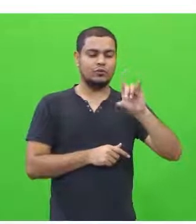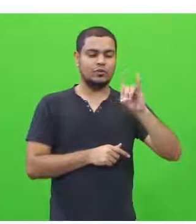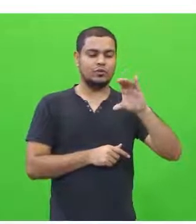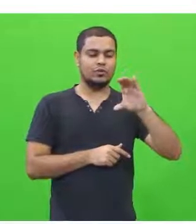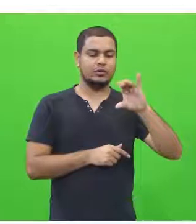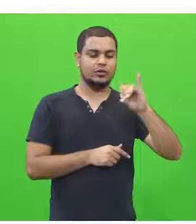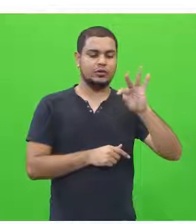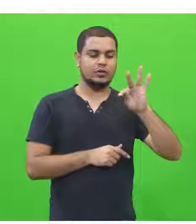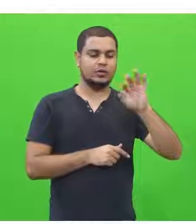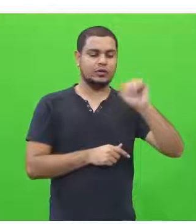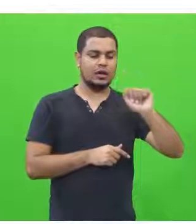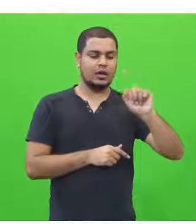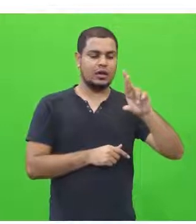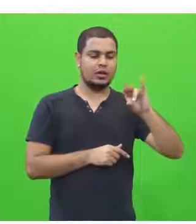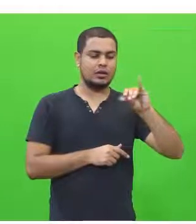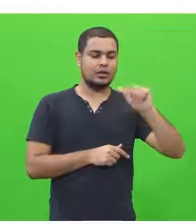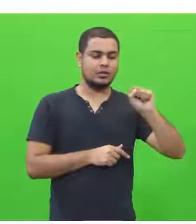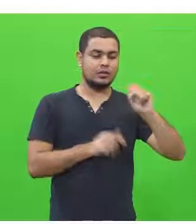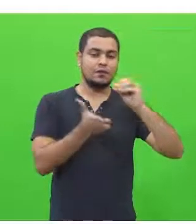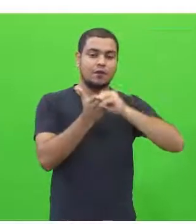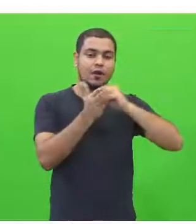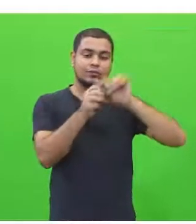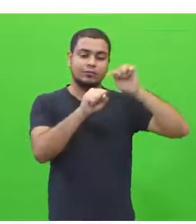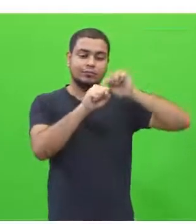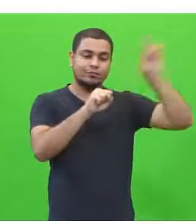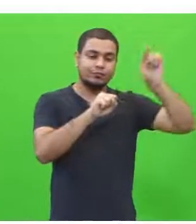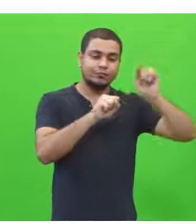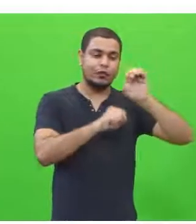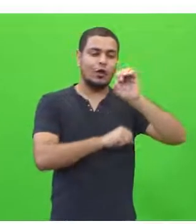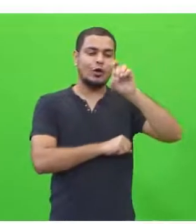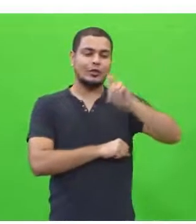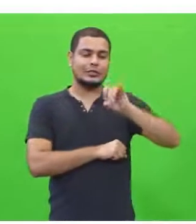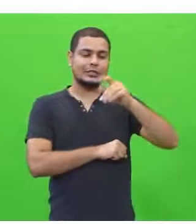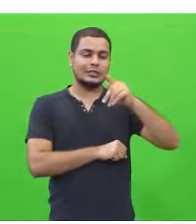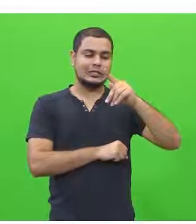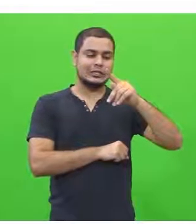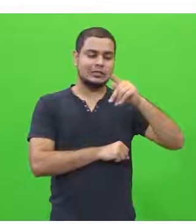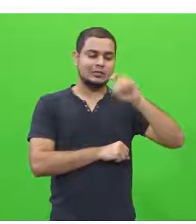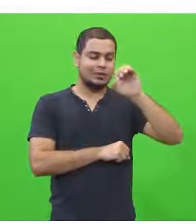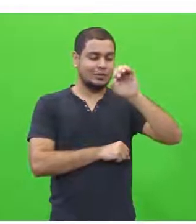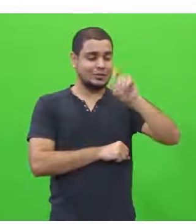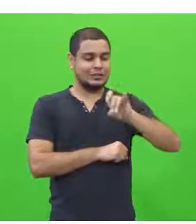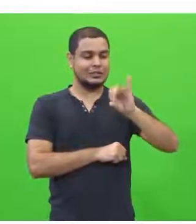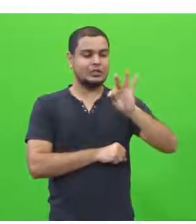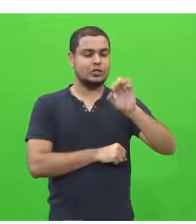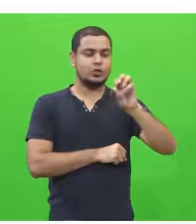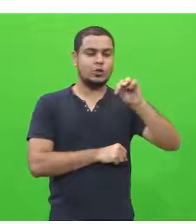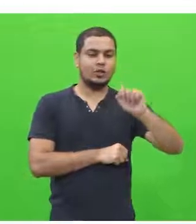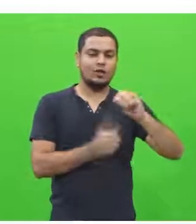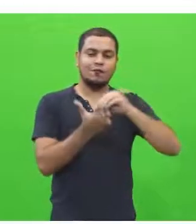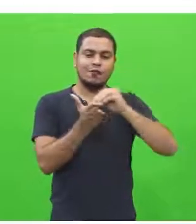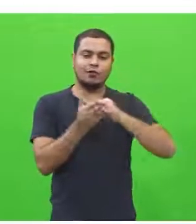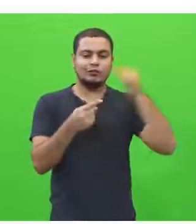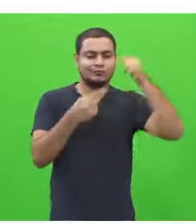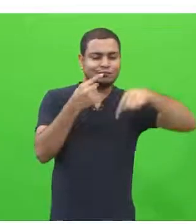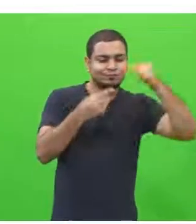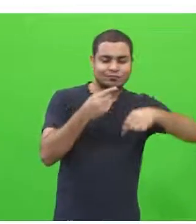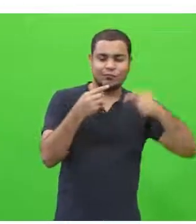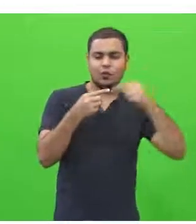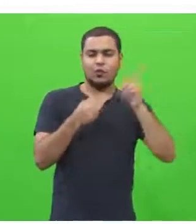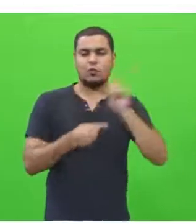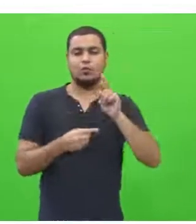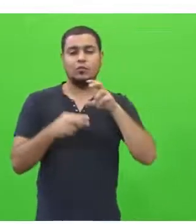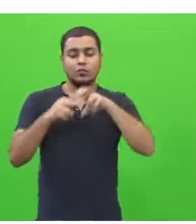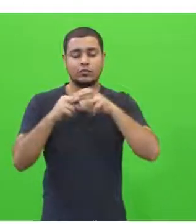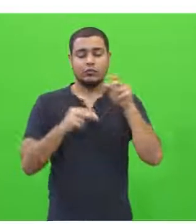palavra paroxítona, terminada em titongo, em seguida ou na audiesse. Então, temos desvios gramaticais. Para os